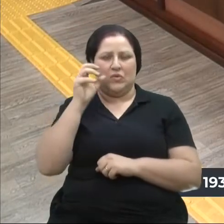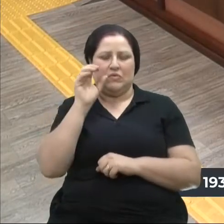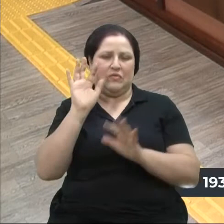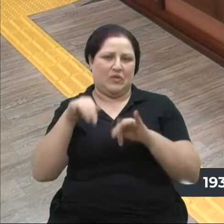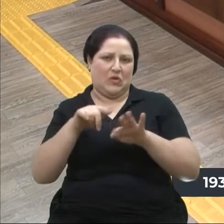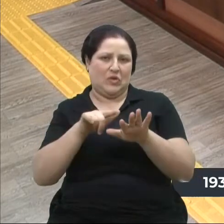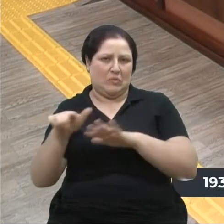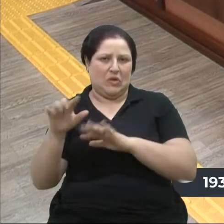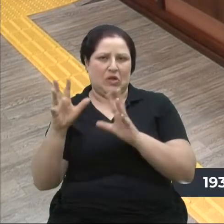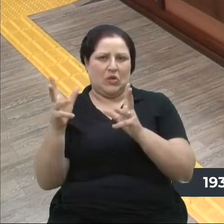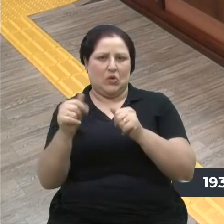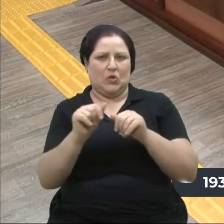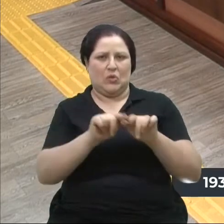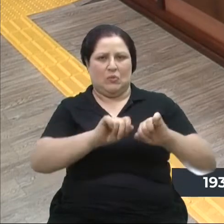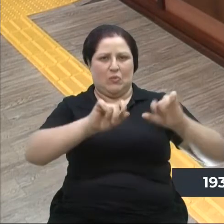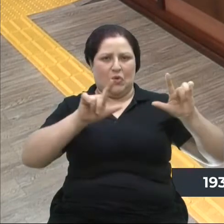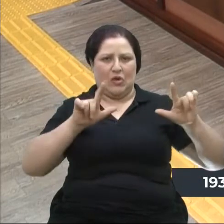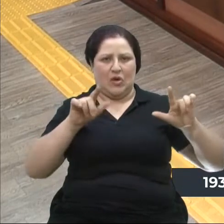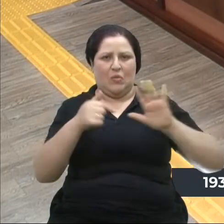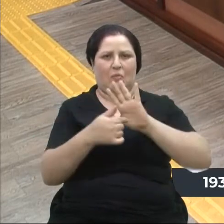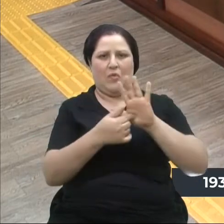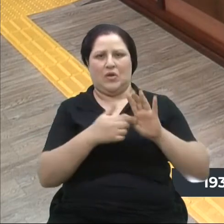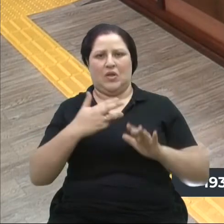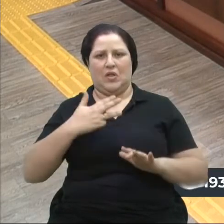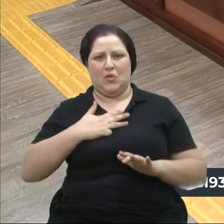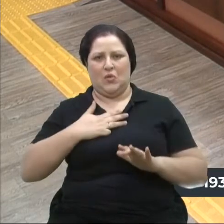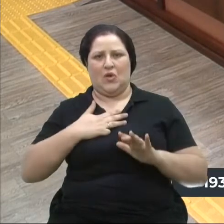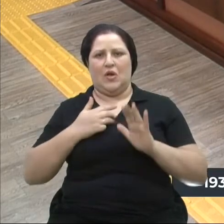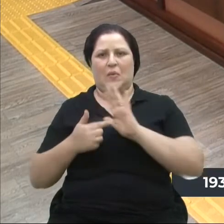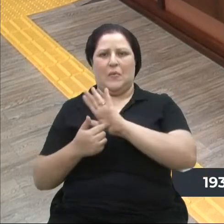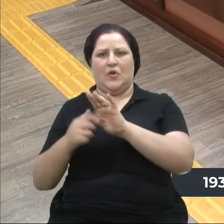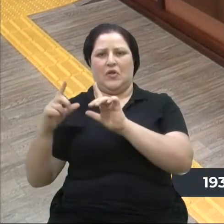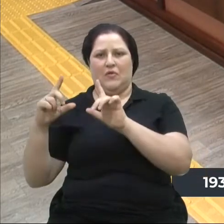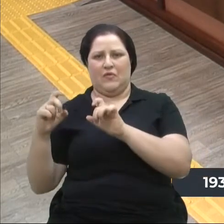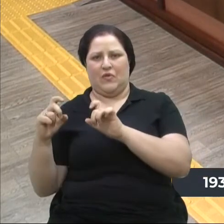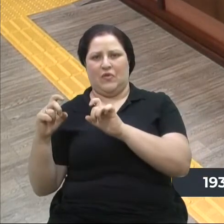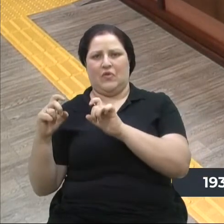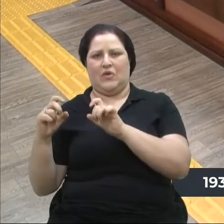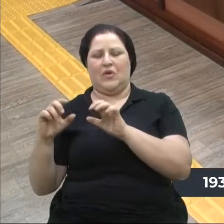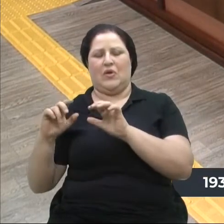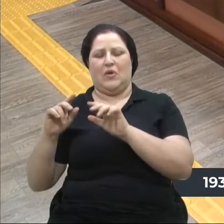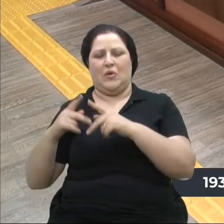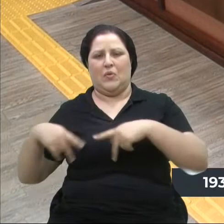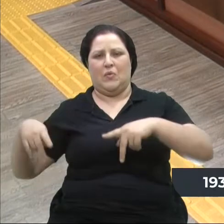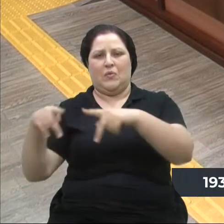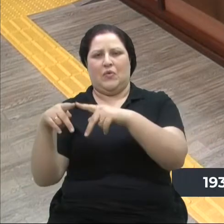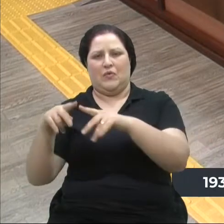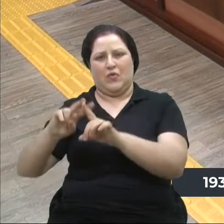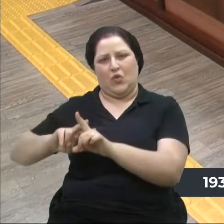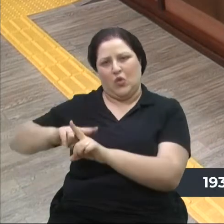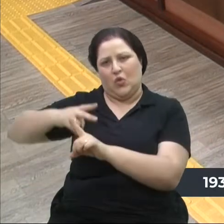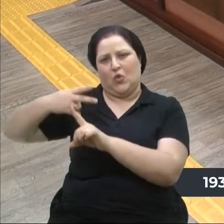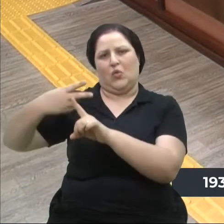todos os portais, estava lá. Lula posta foto com o público duplicado em Salvador.